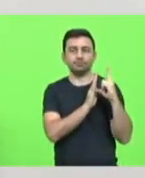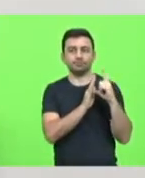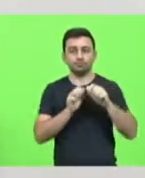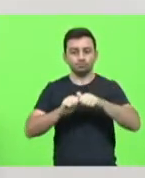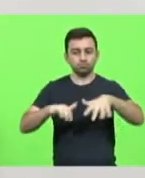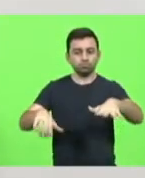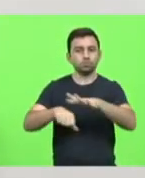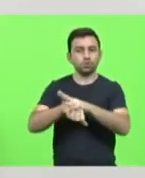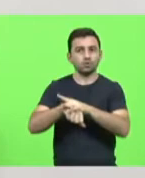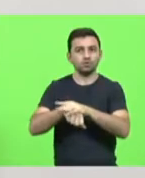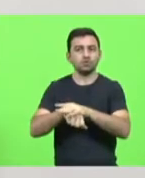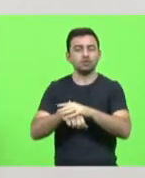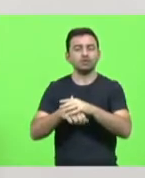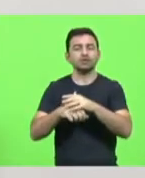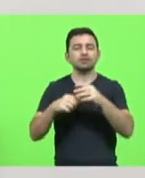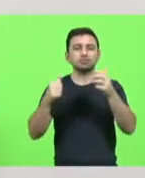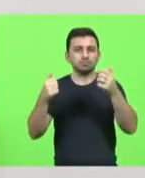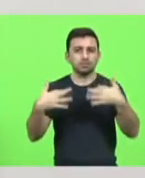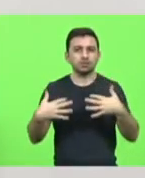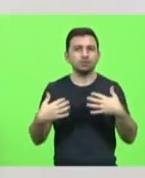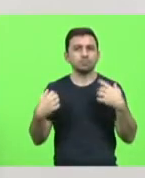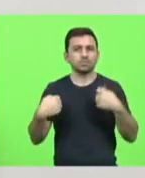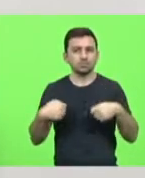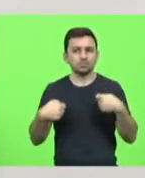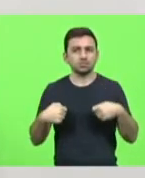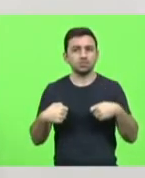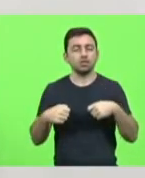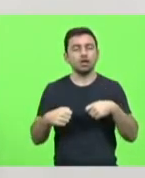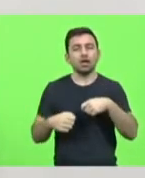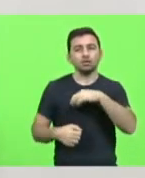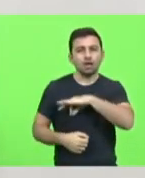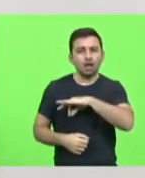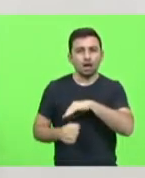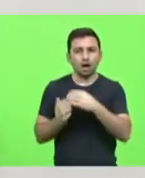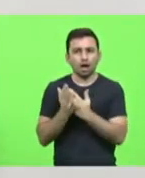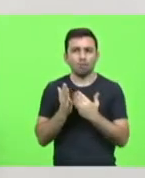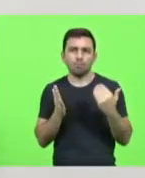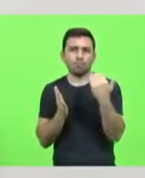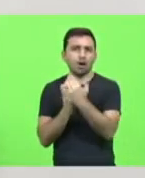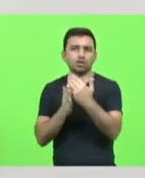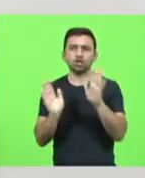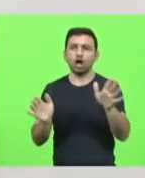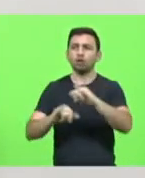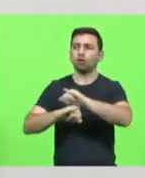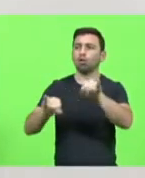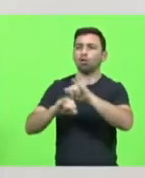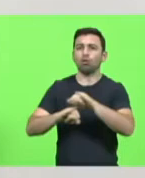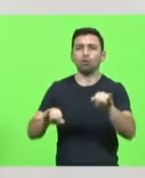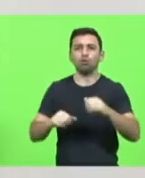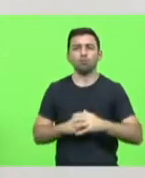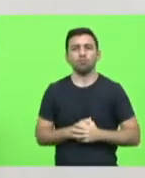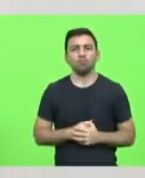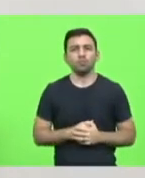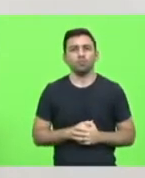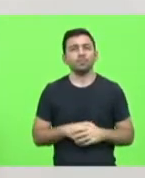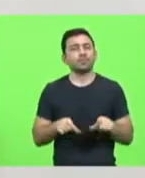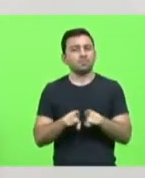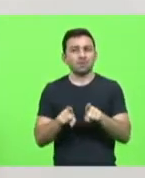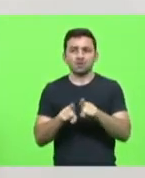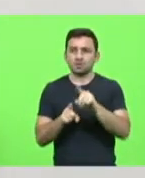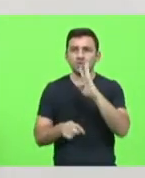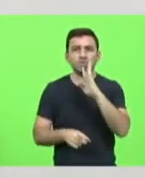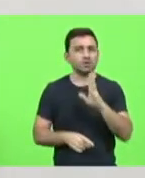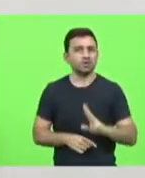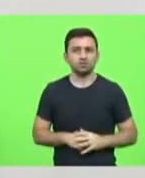fala do tratamento, que cuida da tratativa desses aumentos anunciados. e também desconheço se